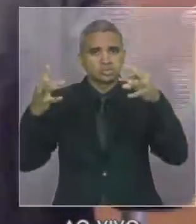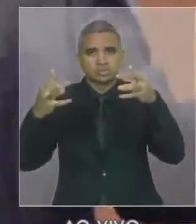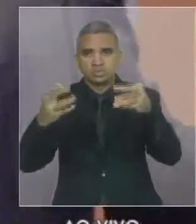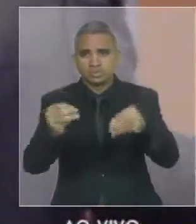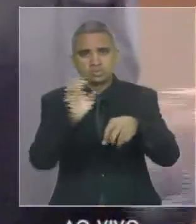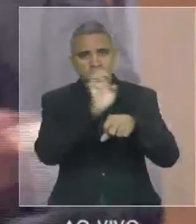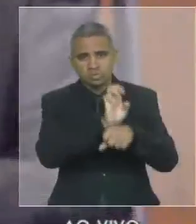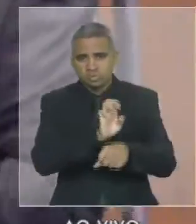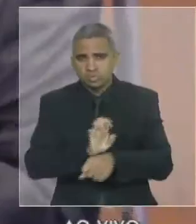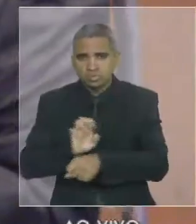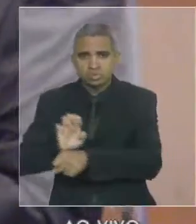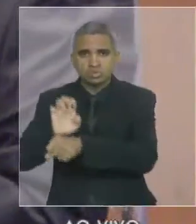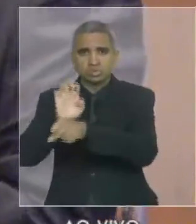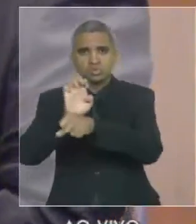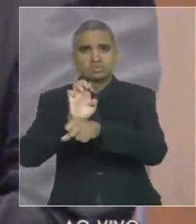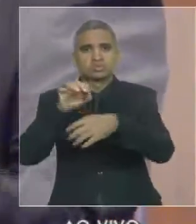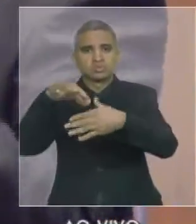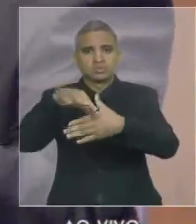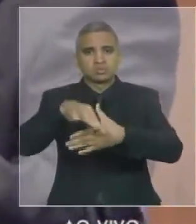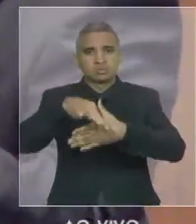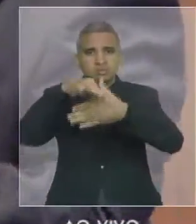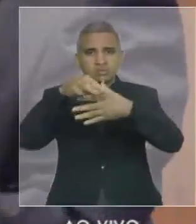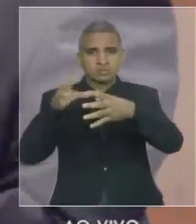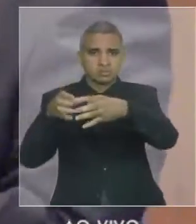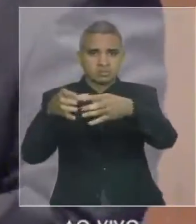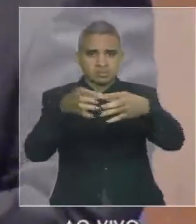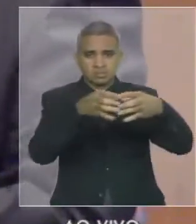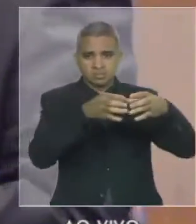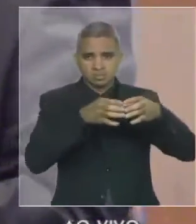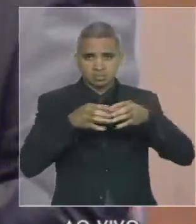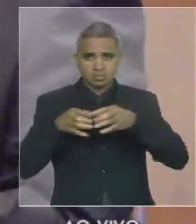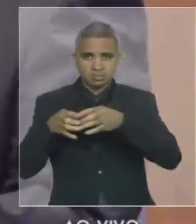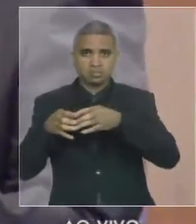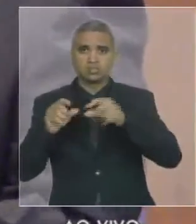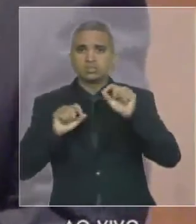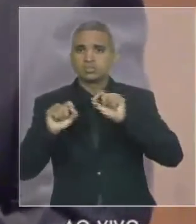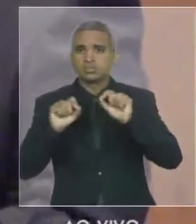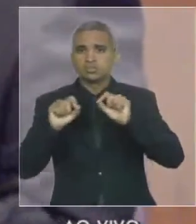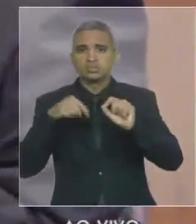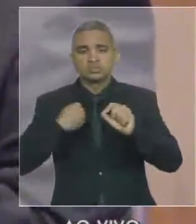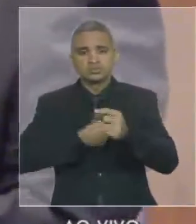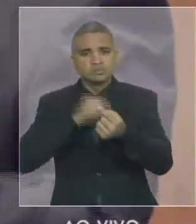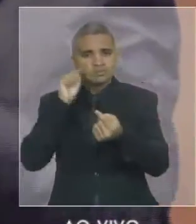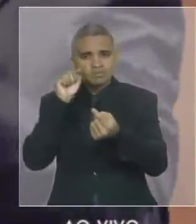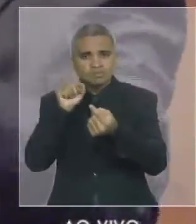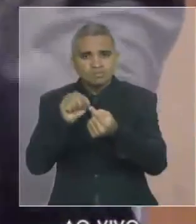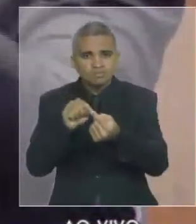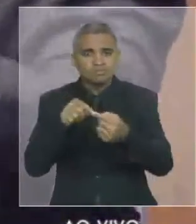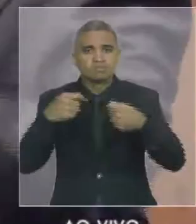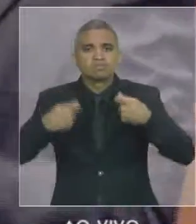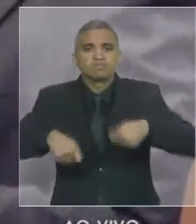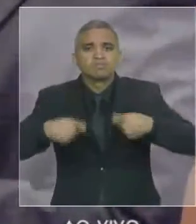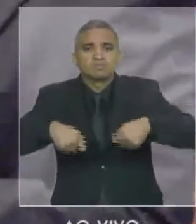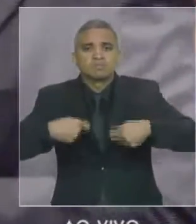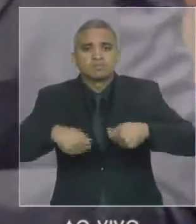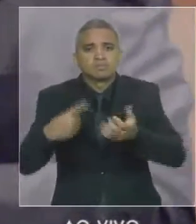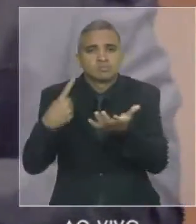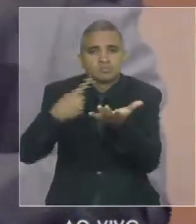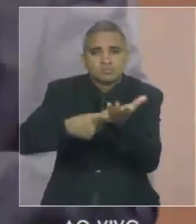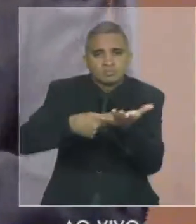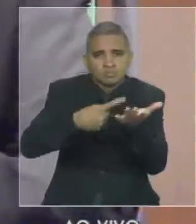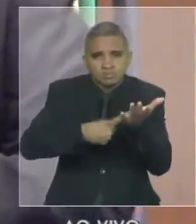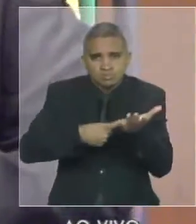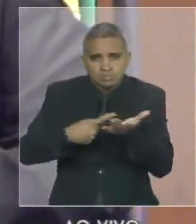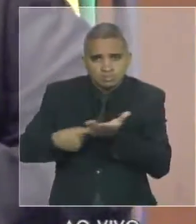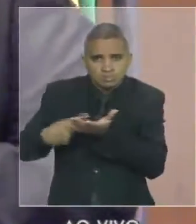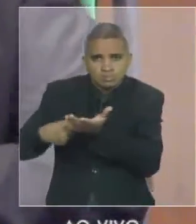liderados por todos os partidos políticos brasileiros, no sentido que nós precisamos de uma nova pactuação da